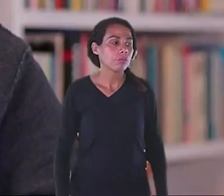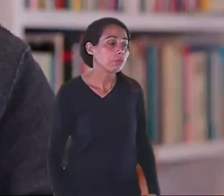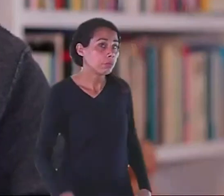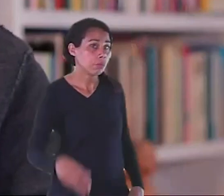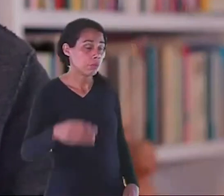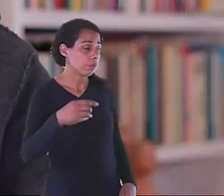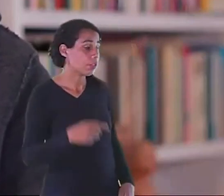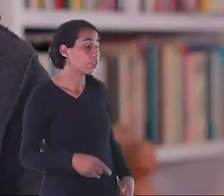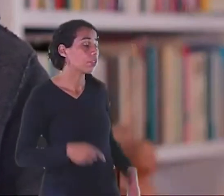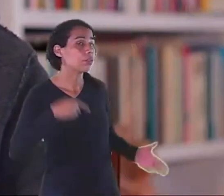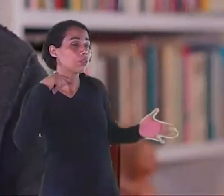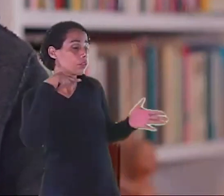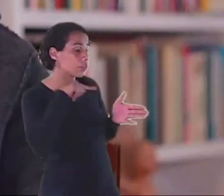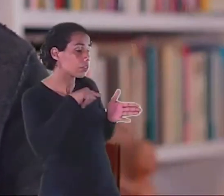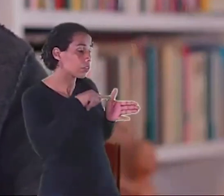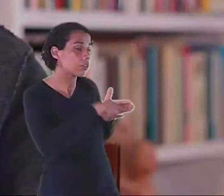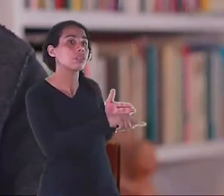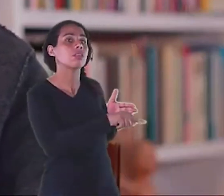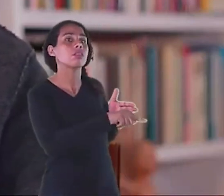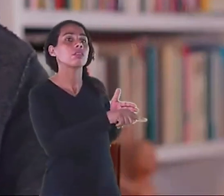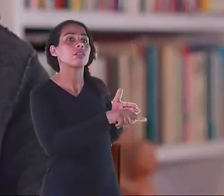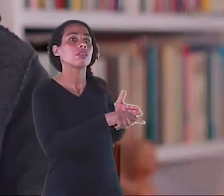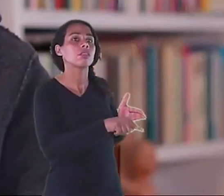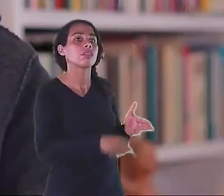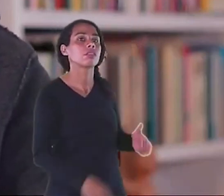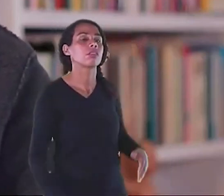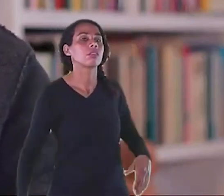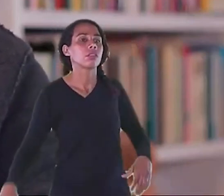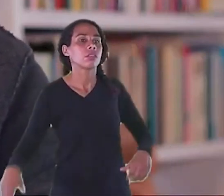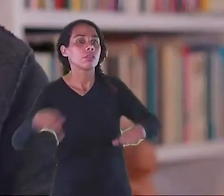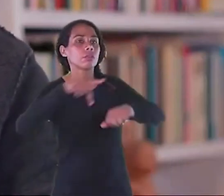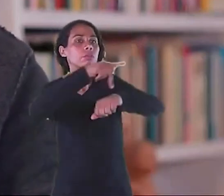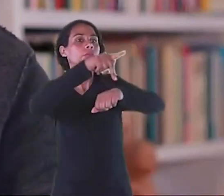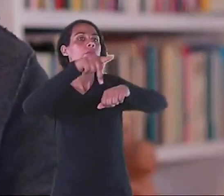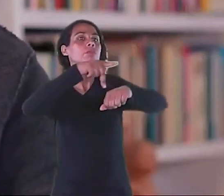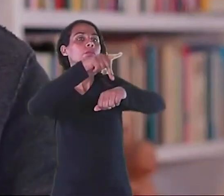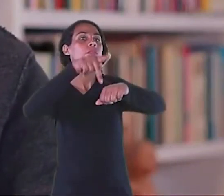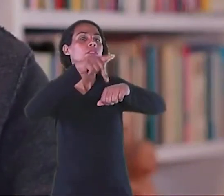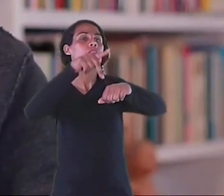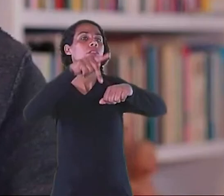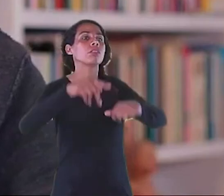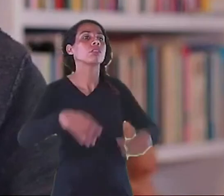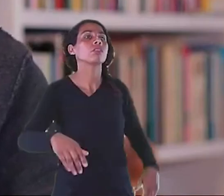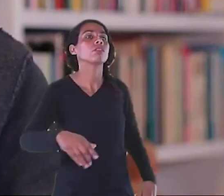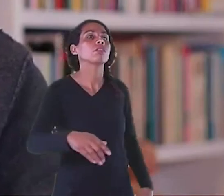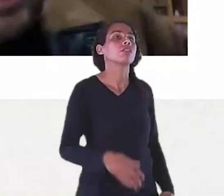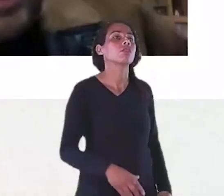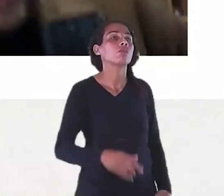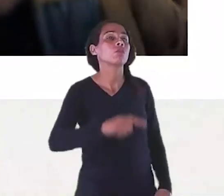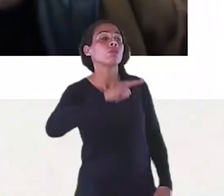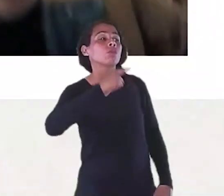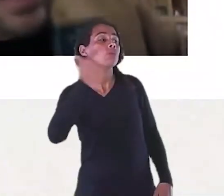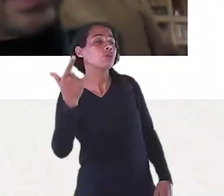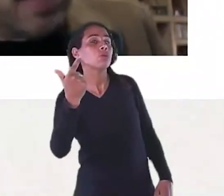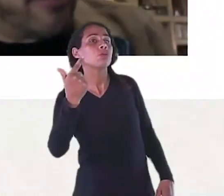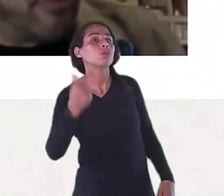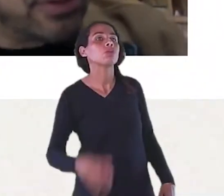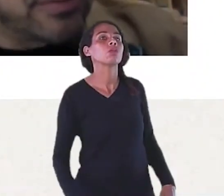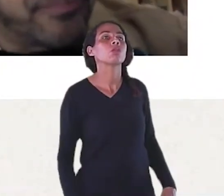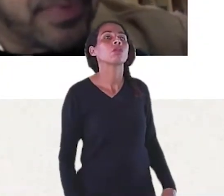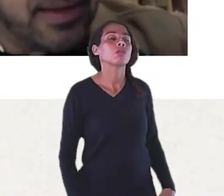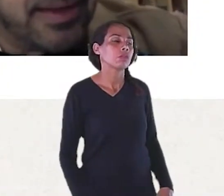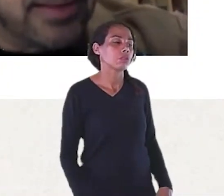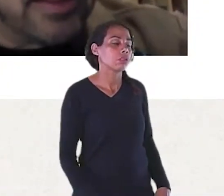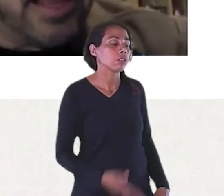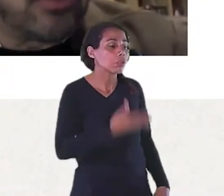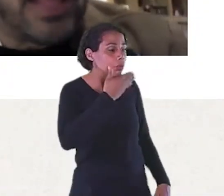Inglaterra França menos Itália E sim Itália Itália